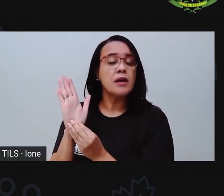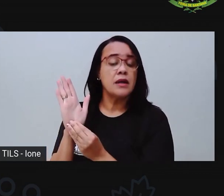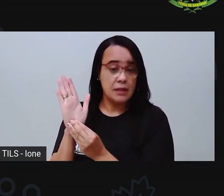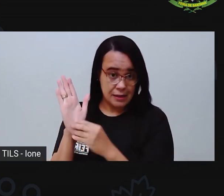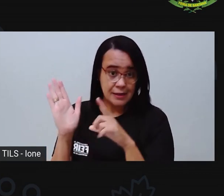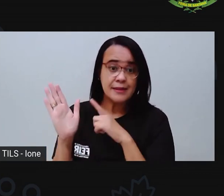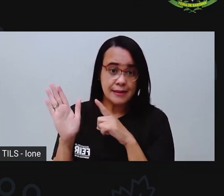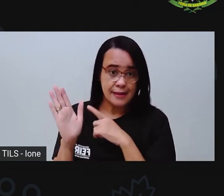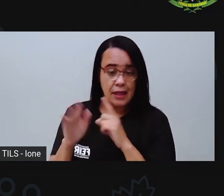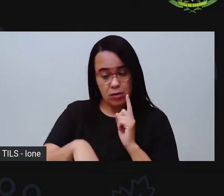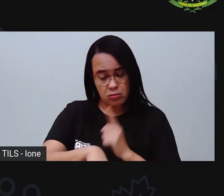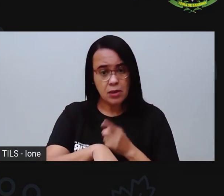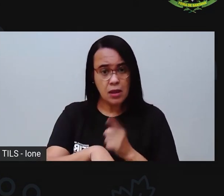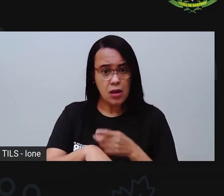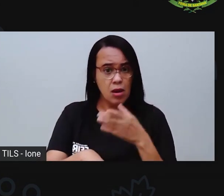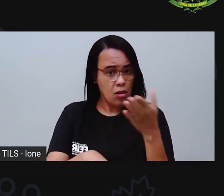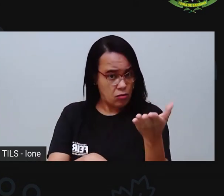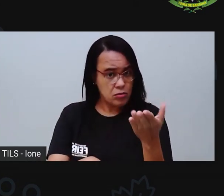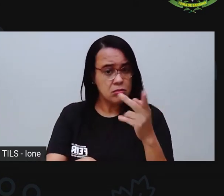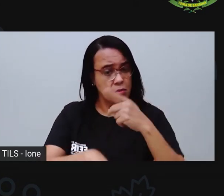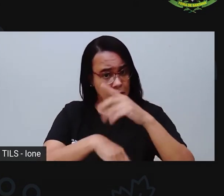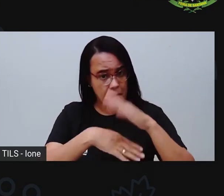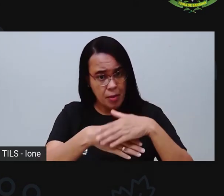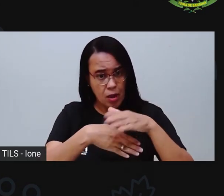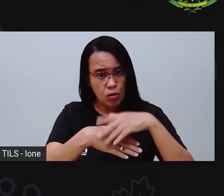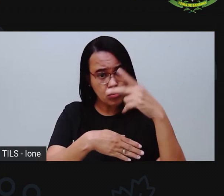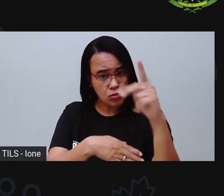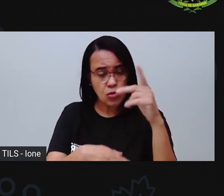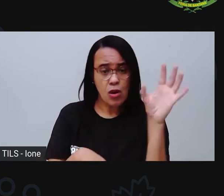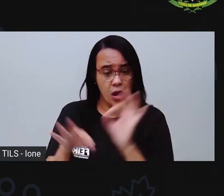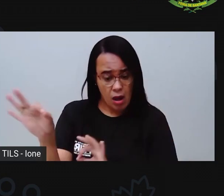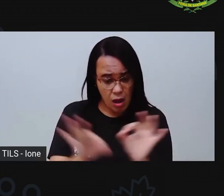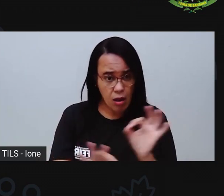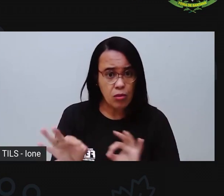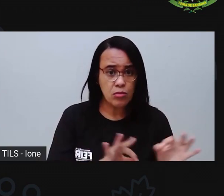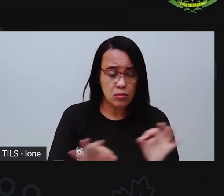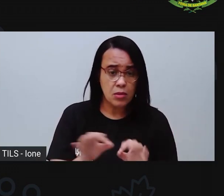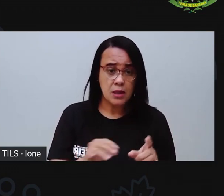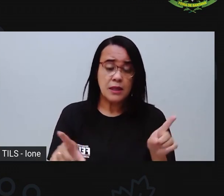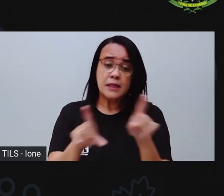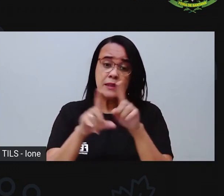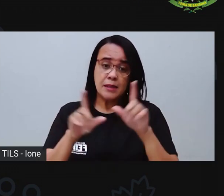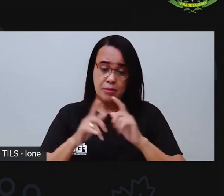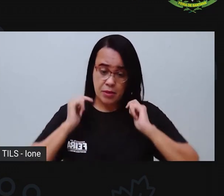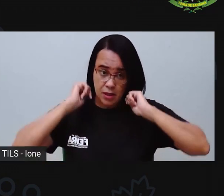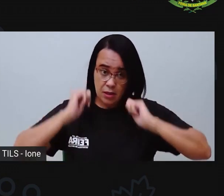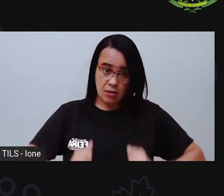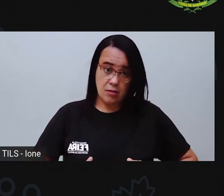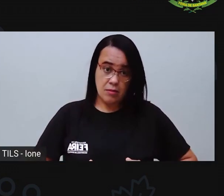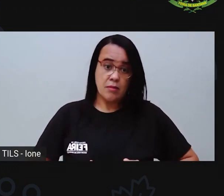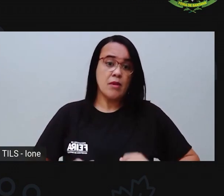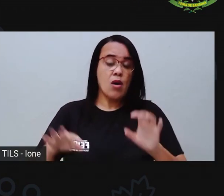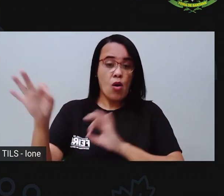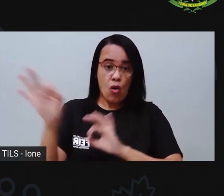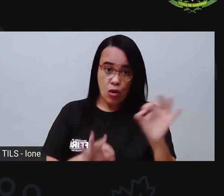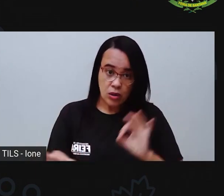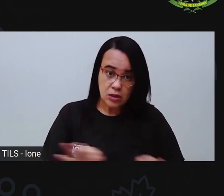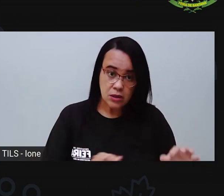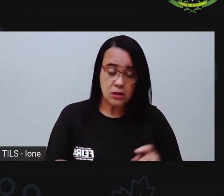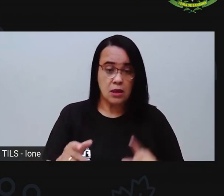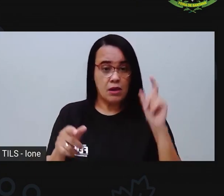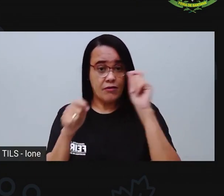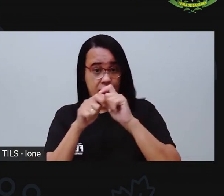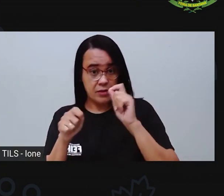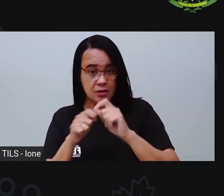ter o tempo para arrumar as suas coisas, tá bom? Arrumar a mochila, de ir para a escola, né? De fazer a sua atividade. Então, você precisa colocar aí na sua